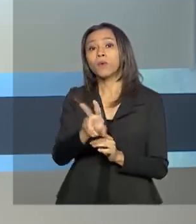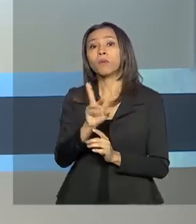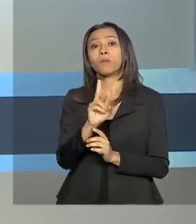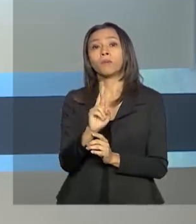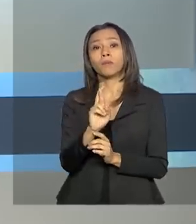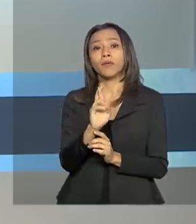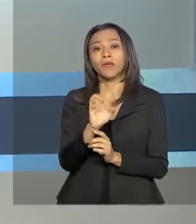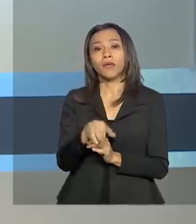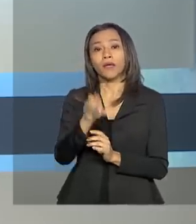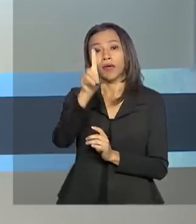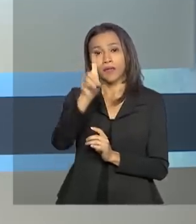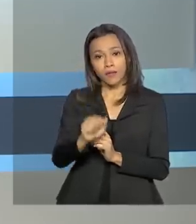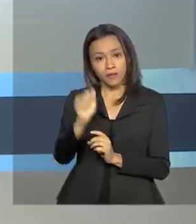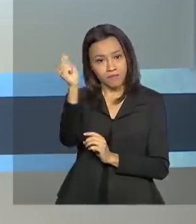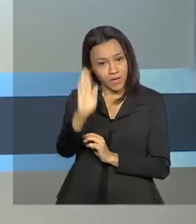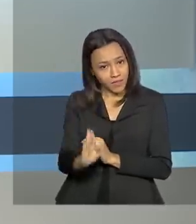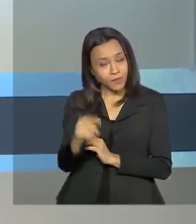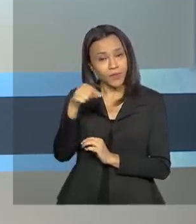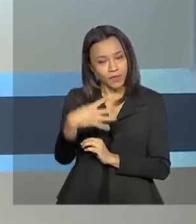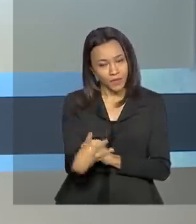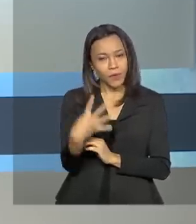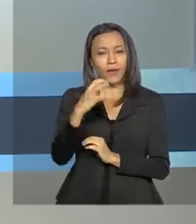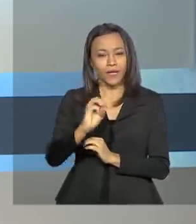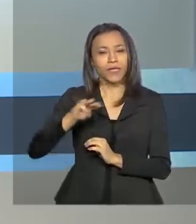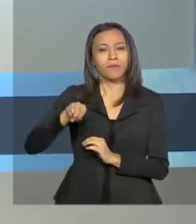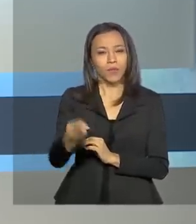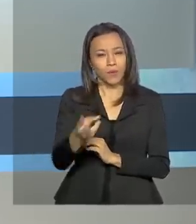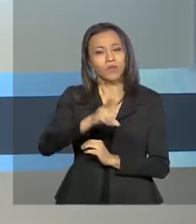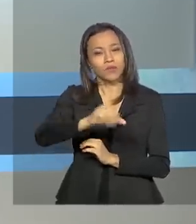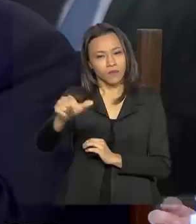e 40 milhões de brasileiros devem ser formalizados.